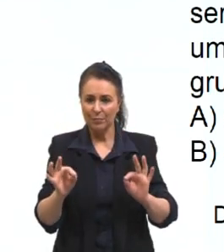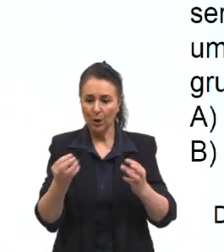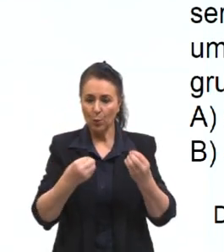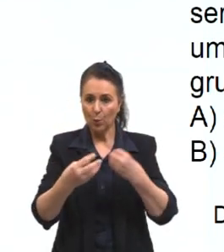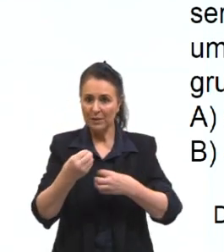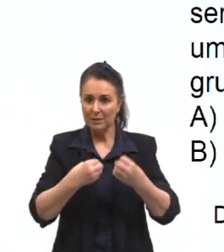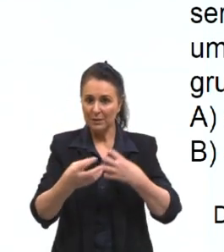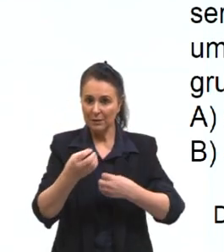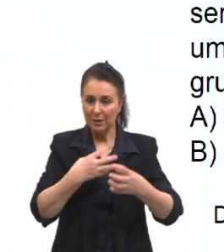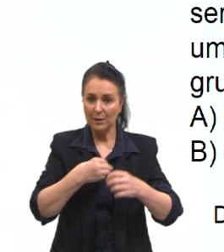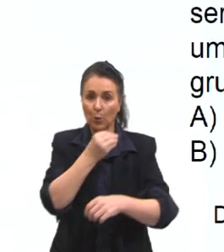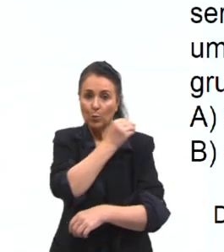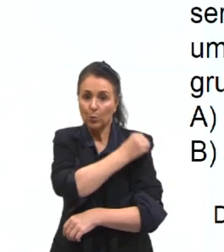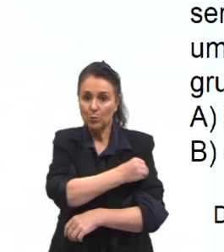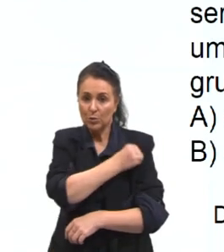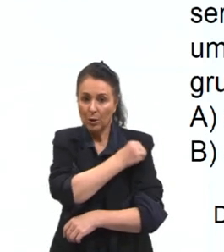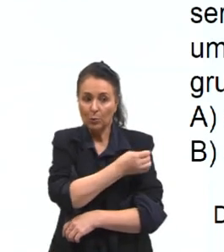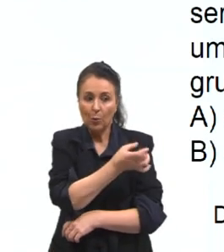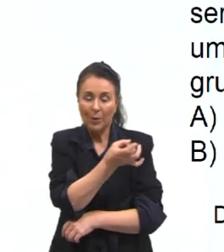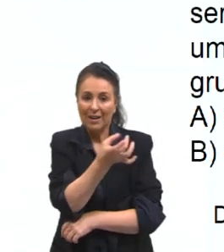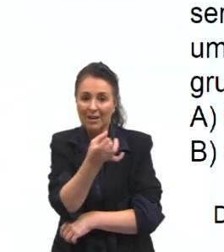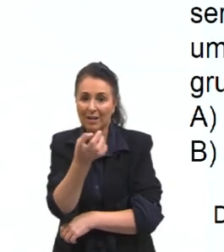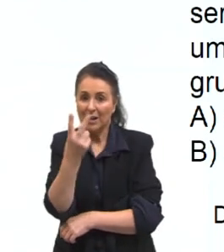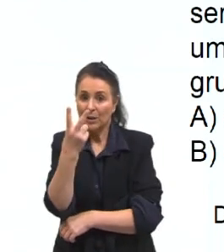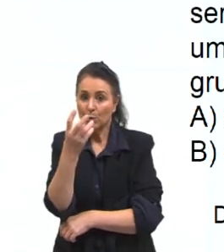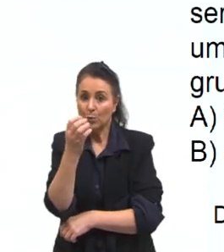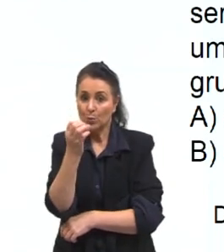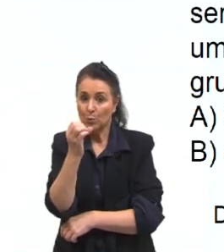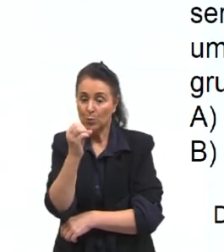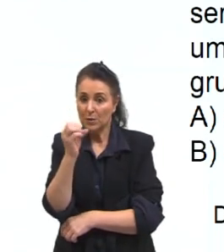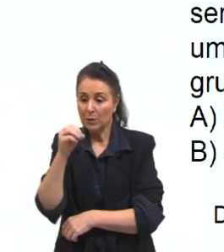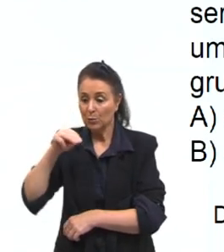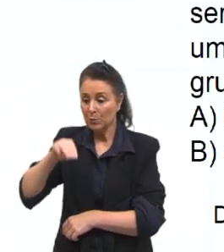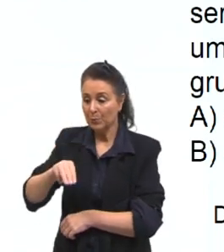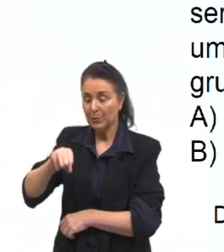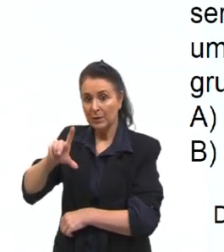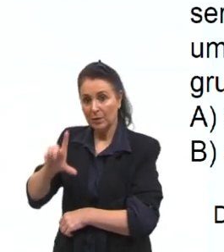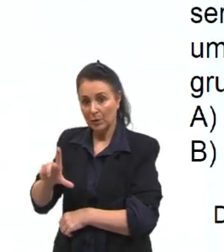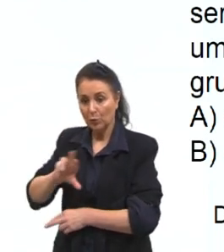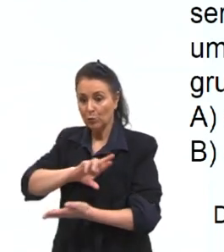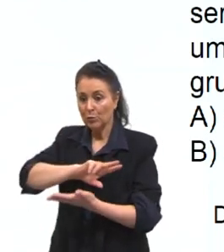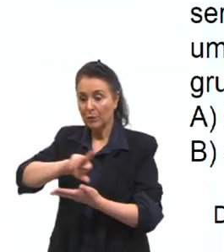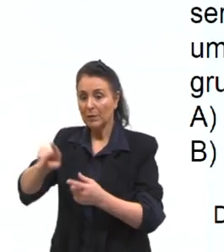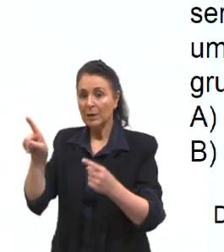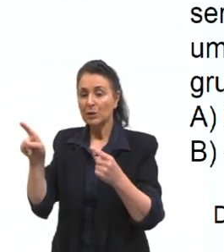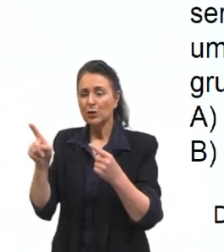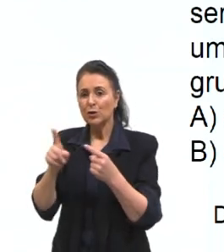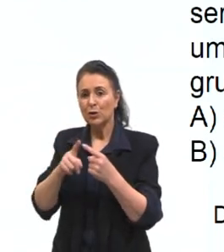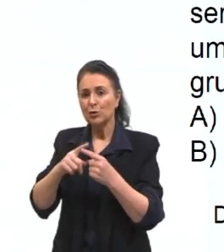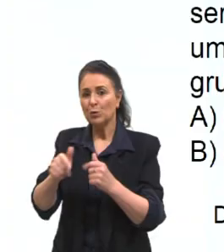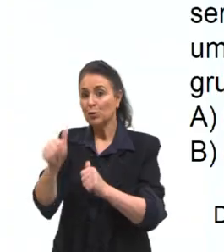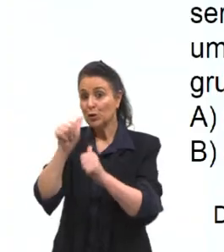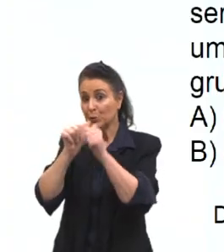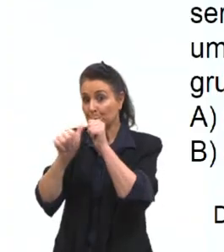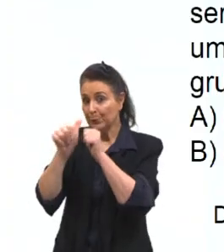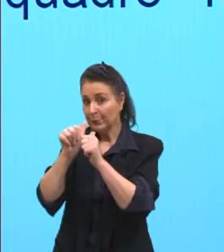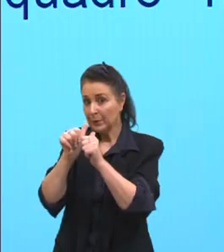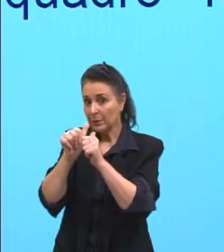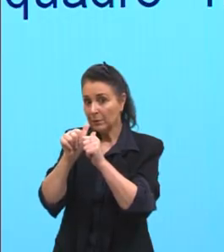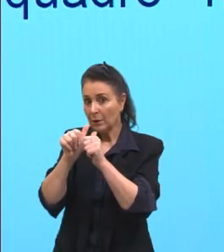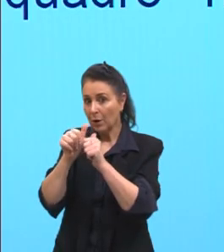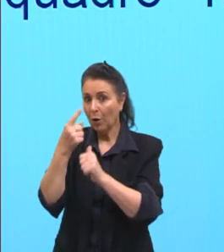de álcool presente em cada 200 mililitros de diferentes tipos de bebidas. Então, nós temos este